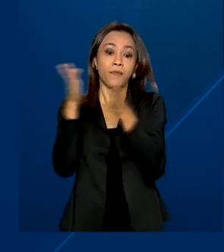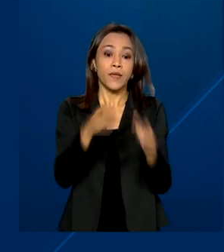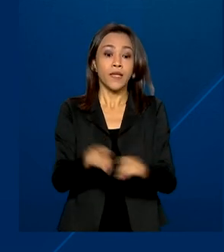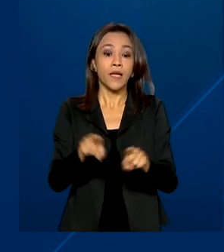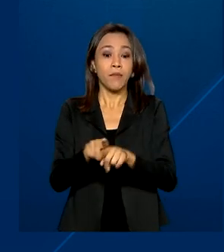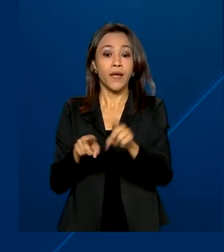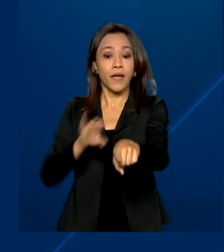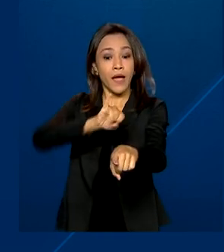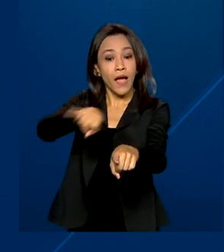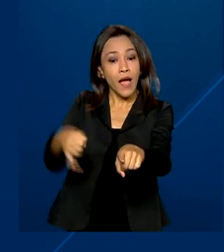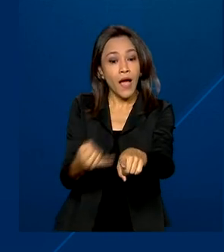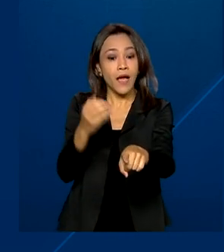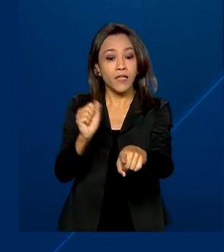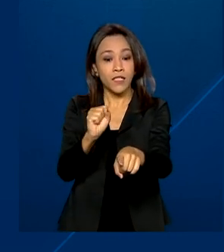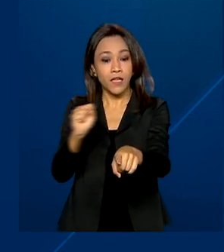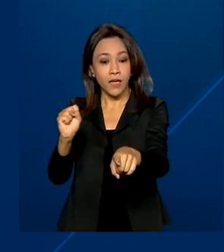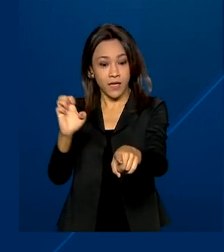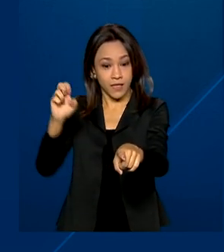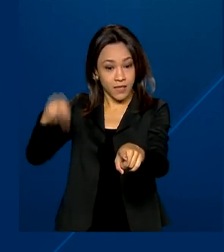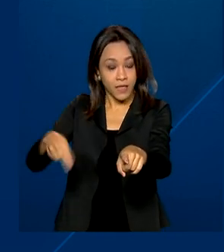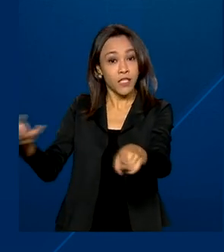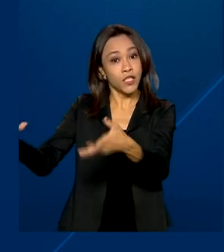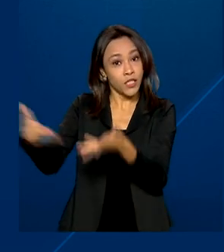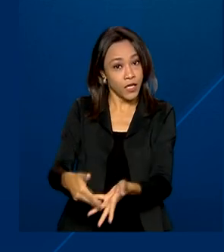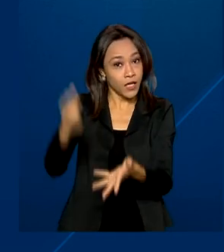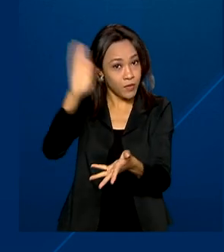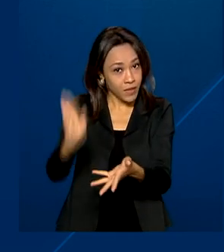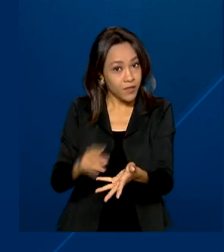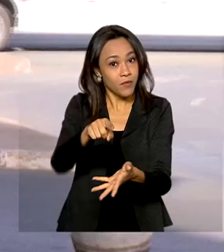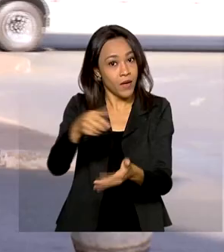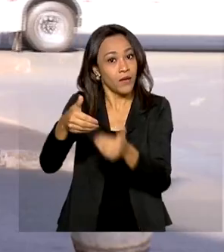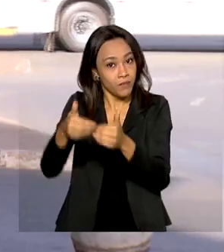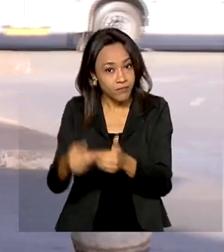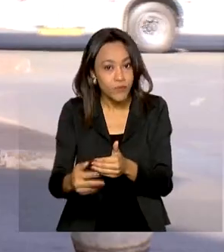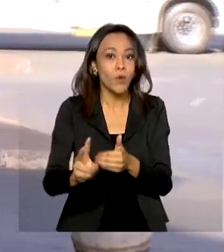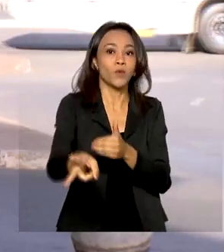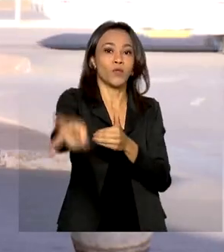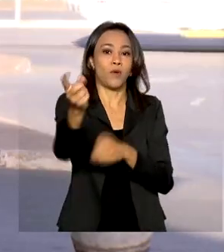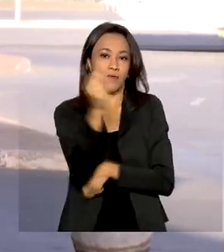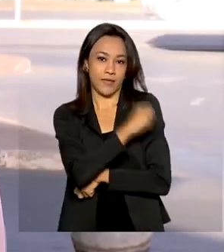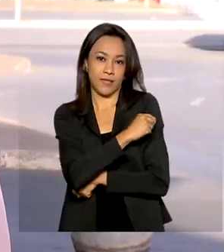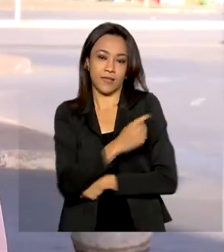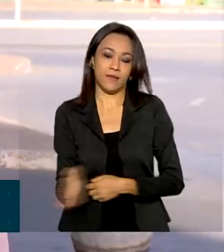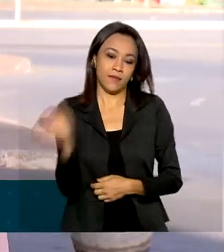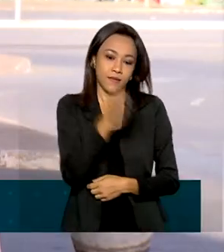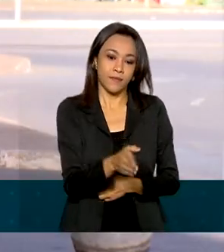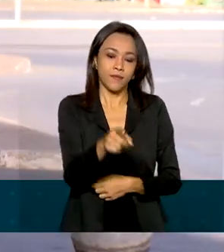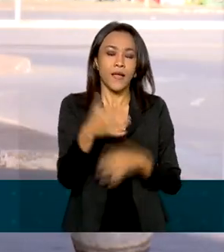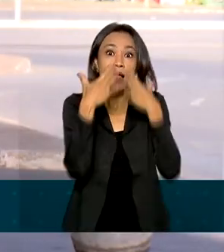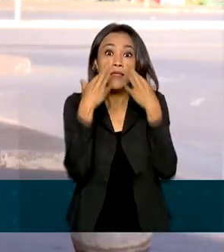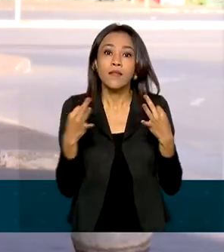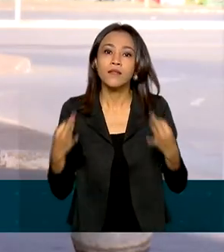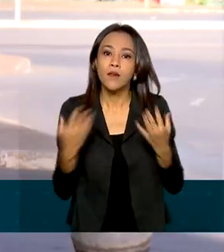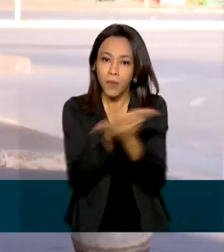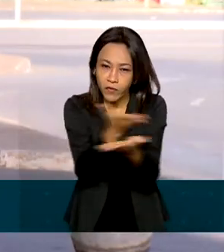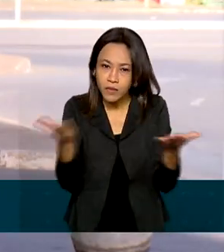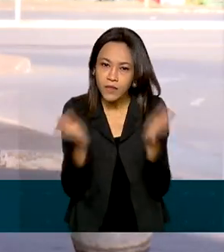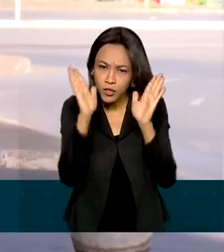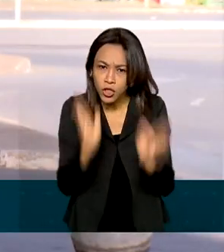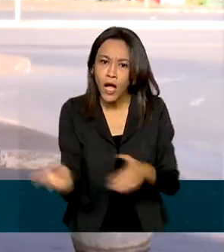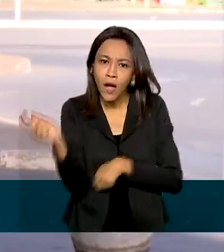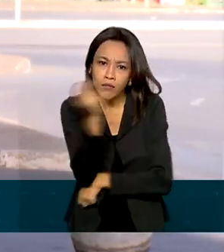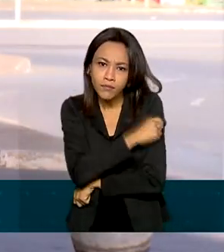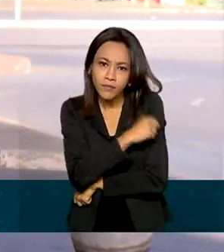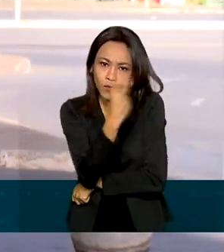para fazer parte do Programa Nacional de Imunizações. E atenção para quem já está imunizado. A Anvisa